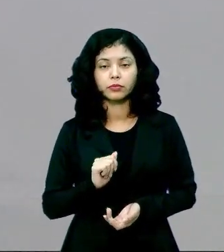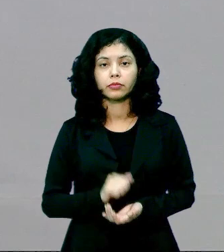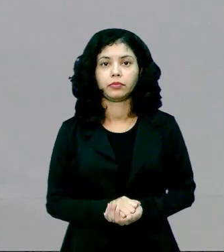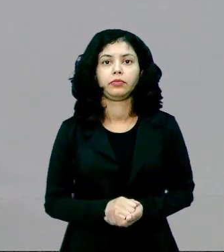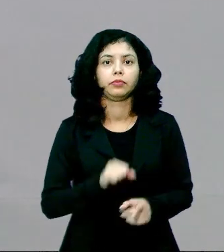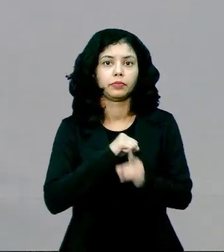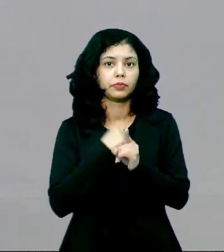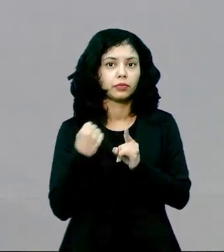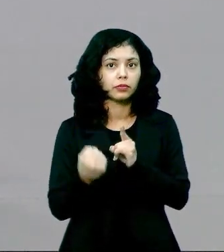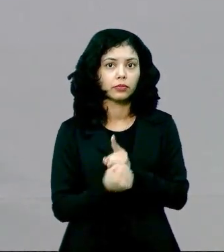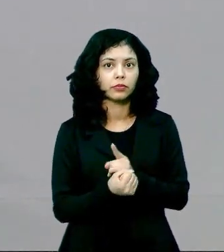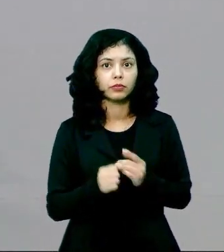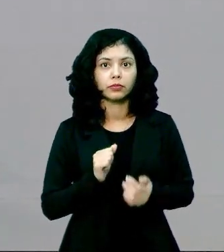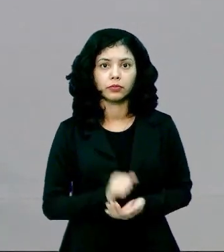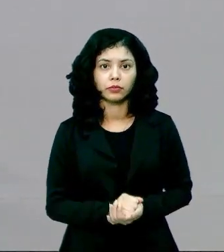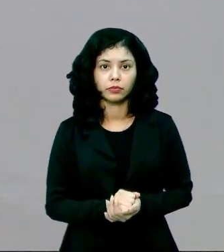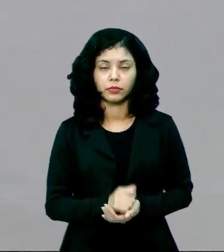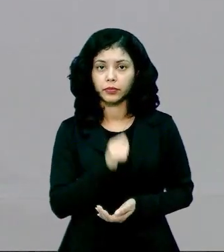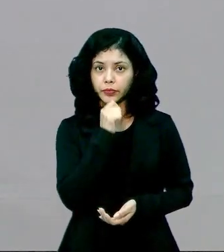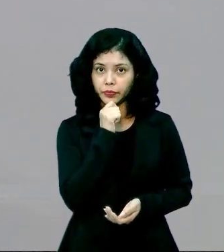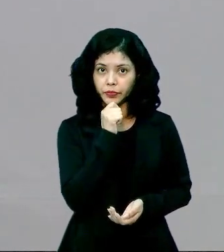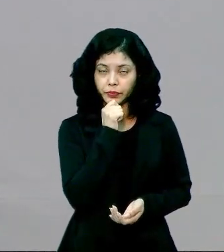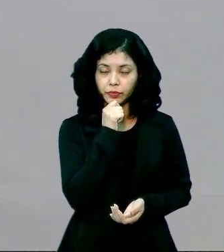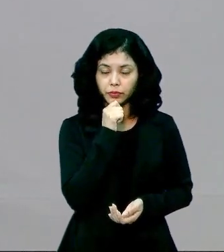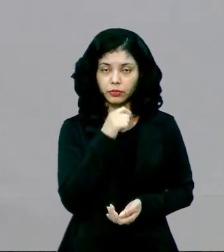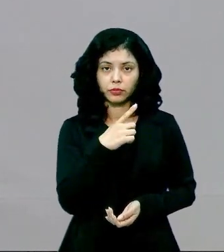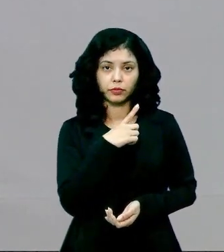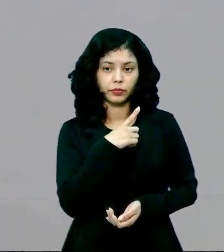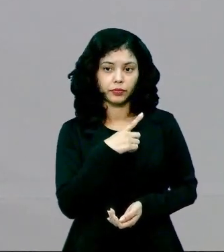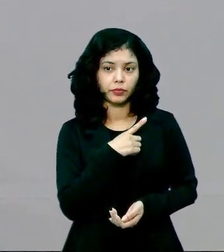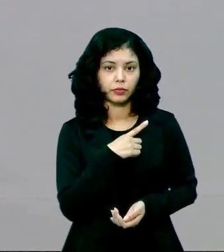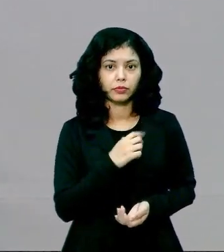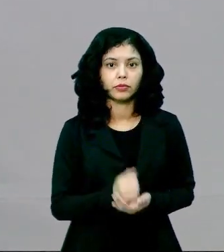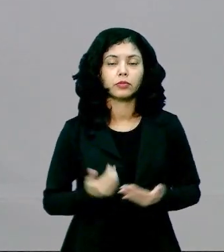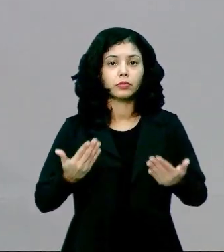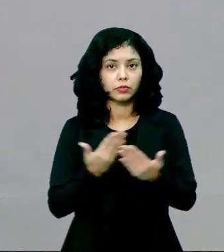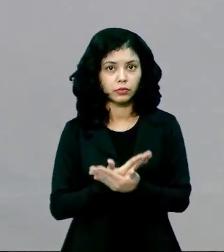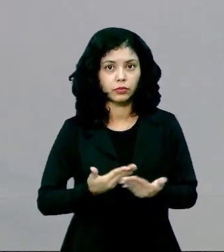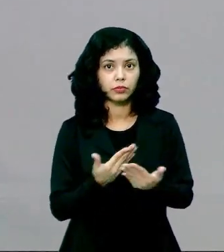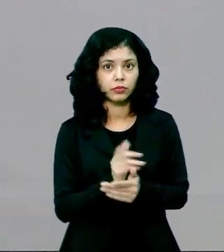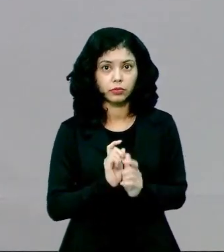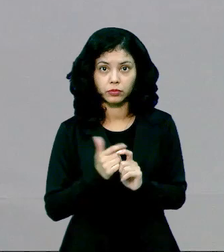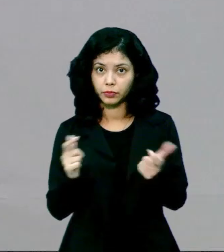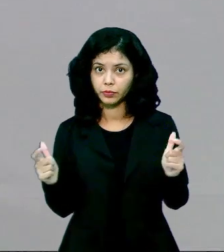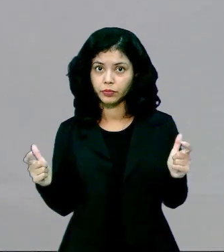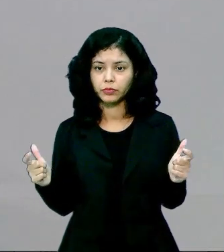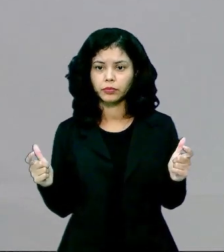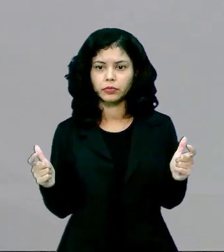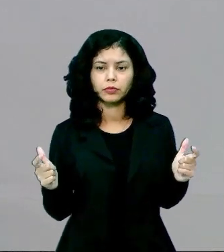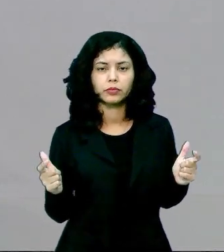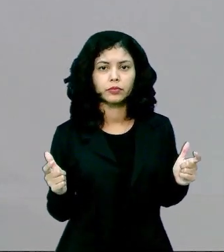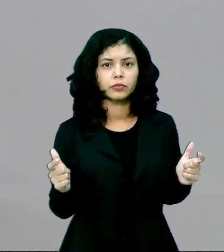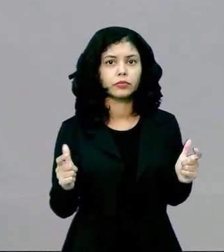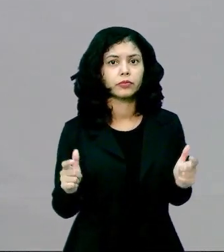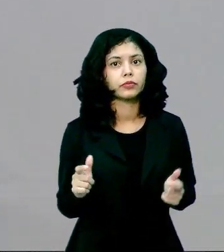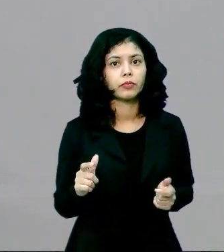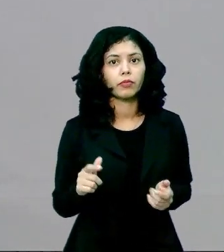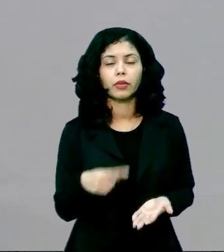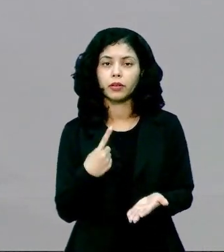uma sociedade em que ainda existe um conservadorismo muito latente, que